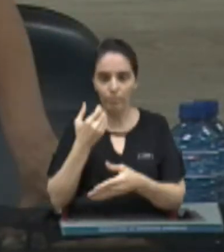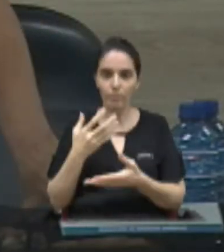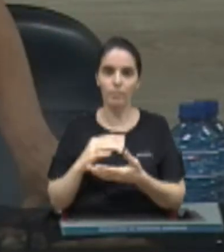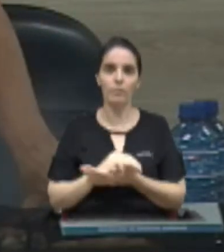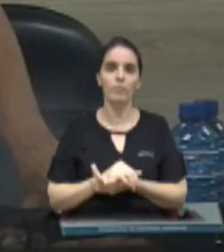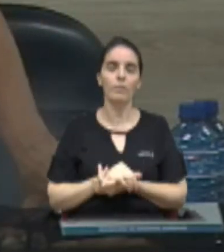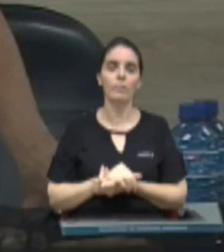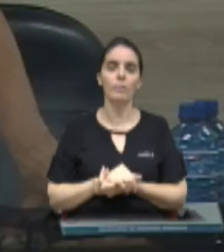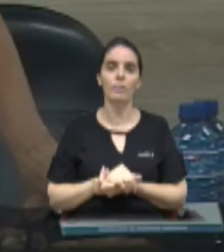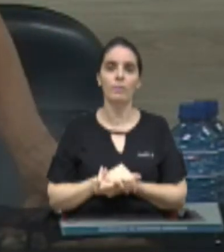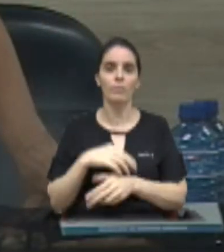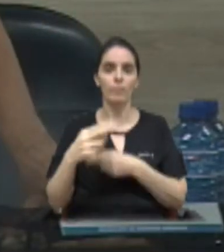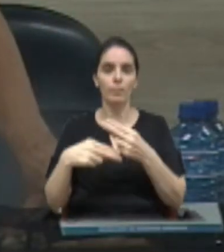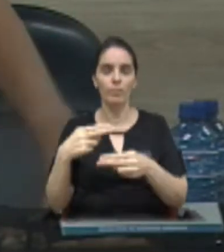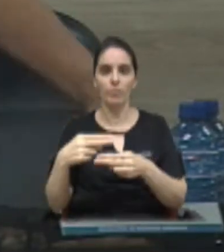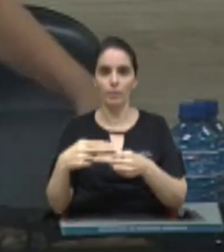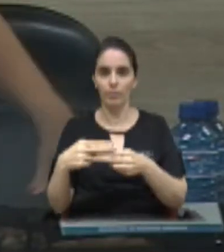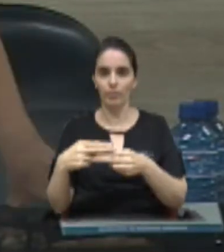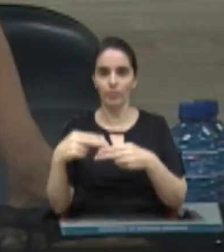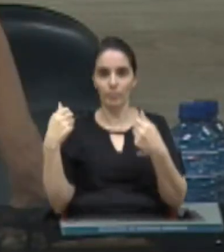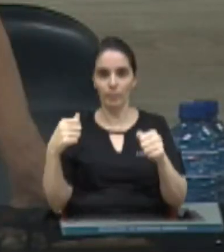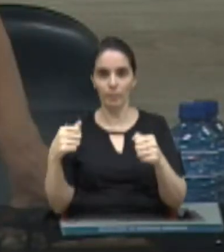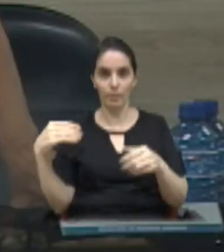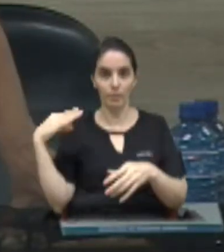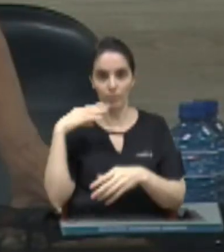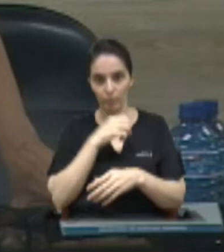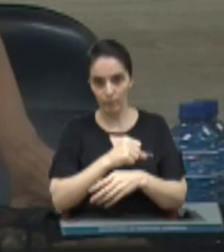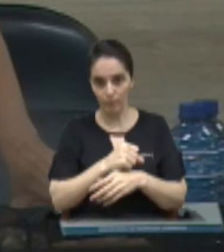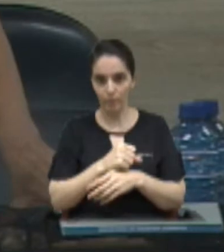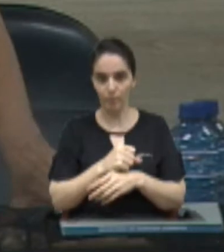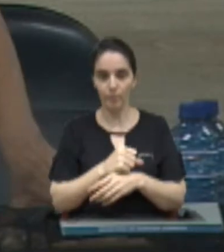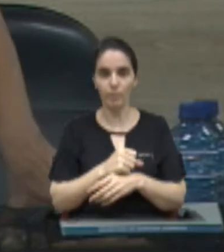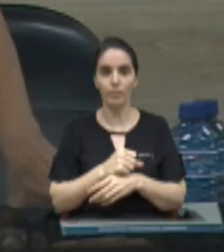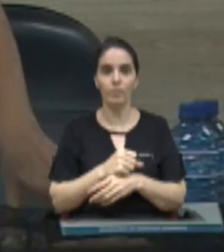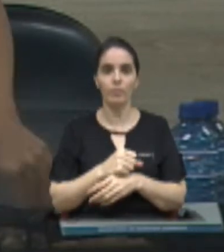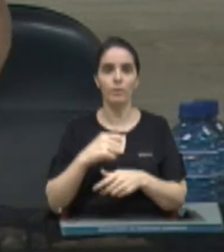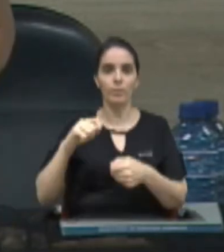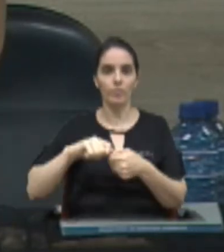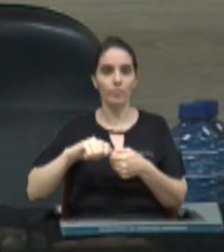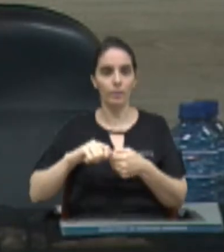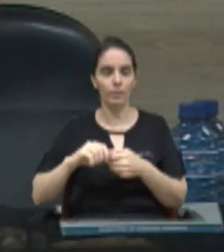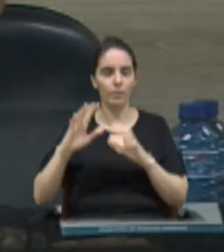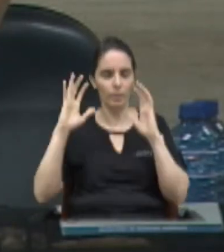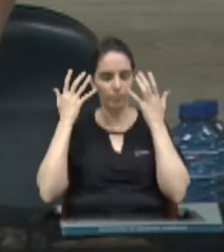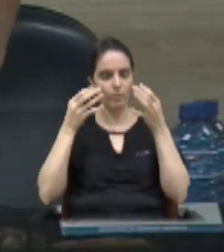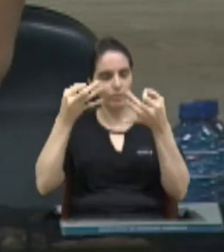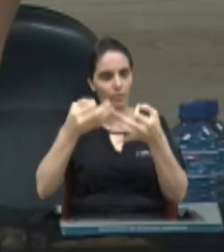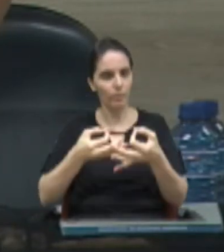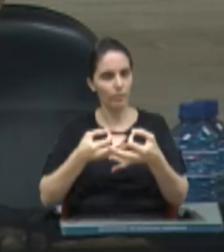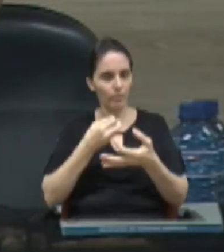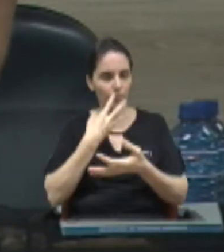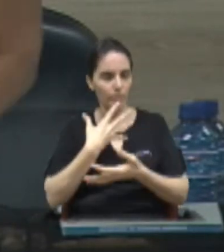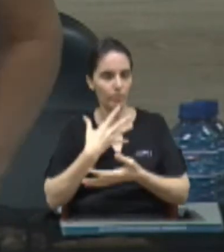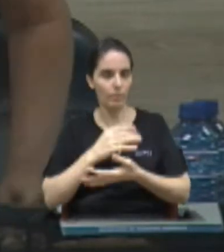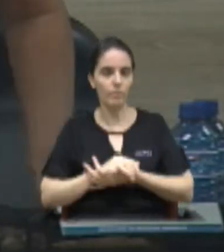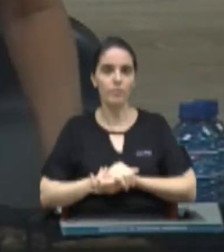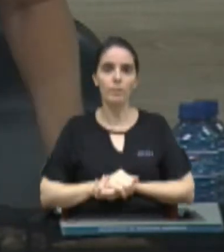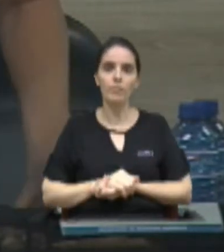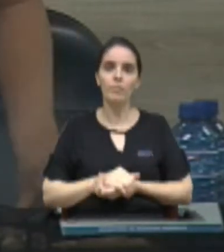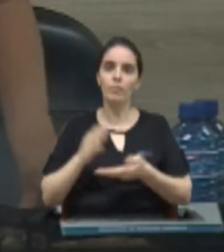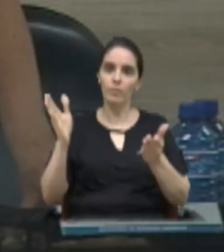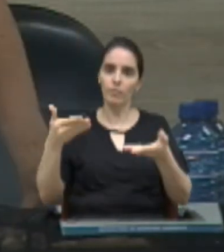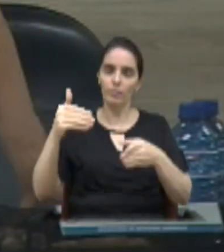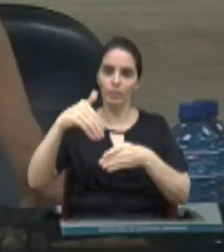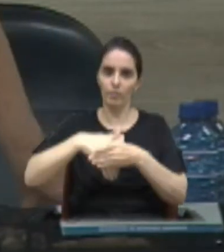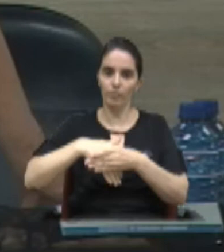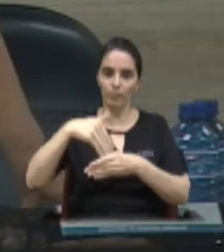colocação é extenuante para dar conta de fazer bons eventos e essa o que vai a votação hoje